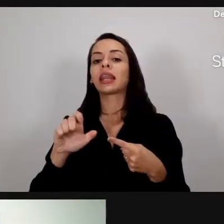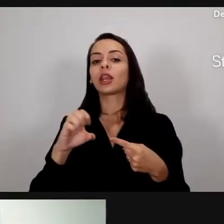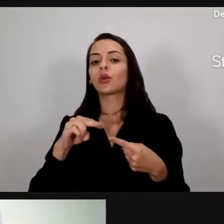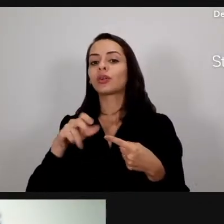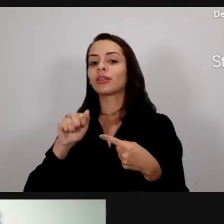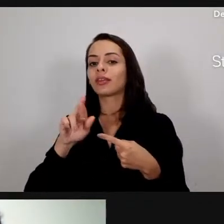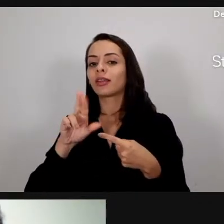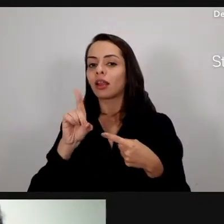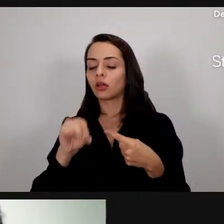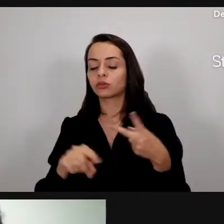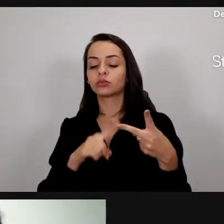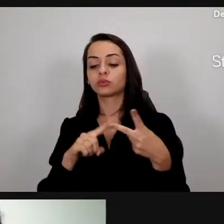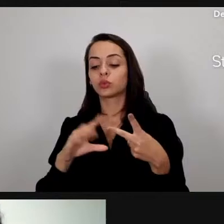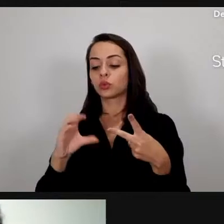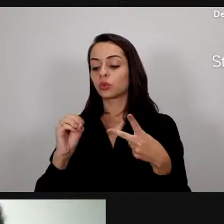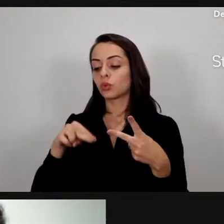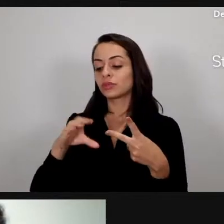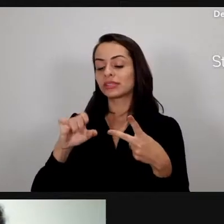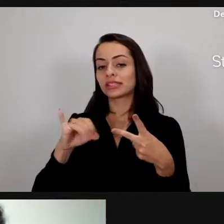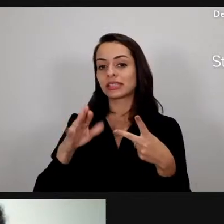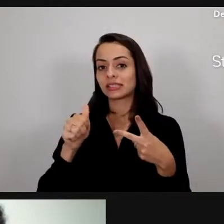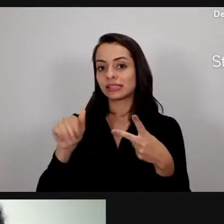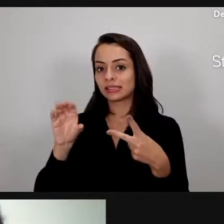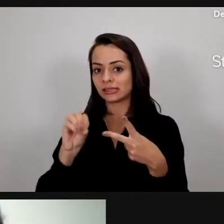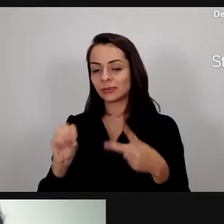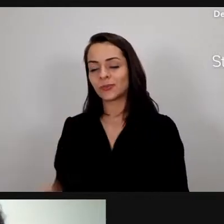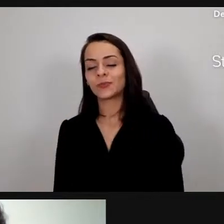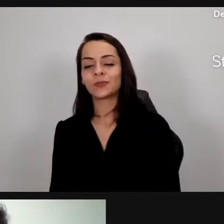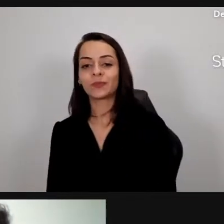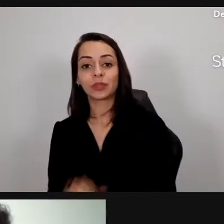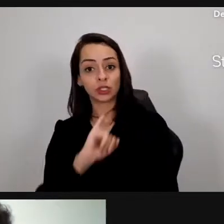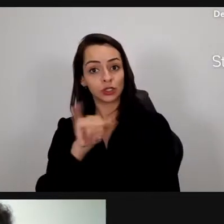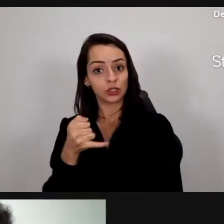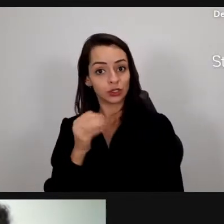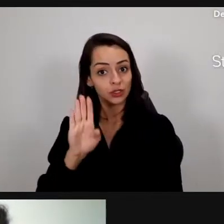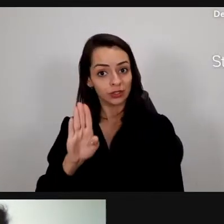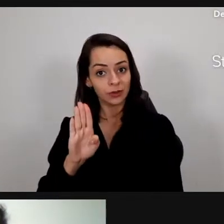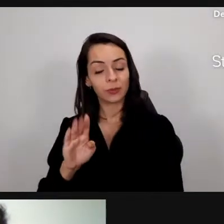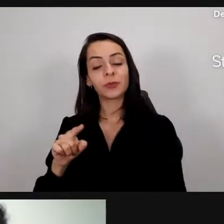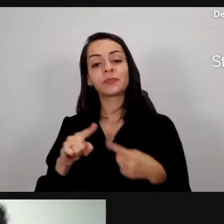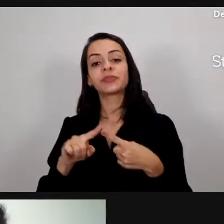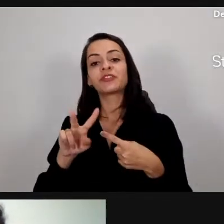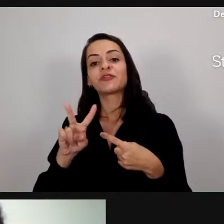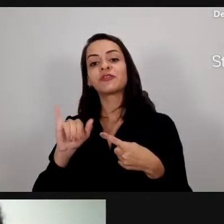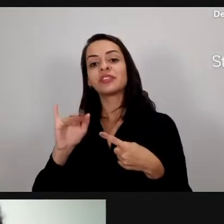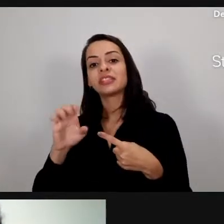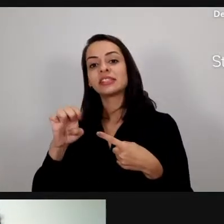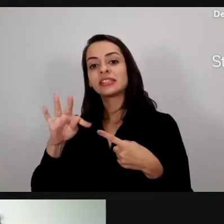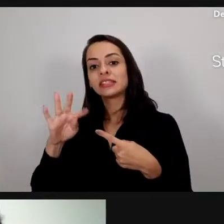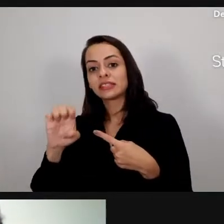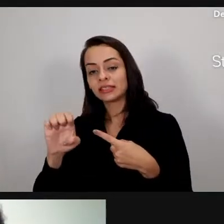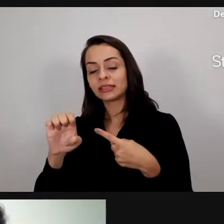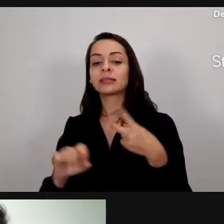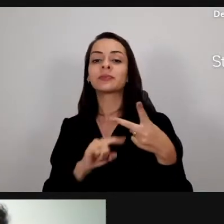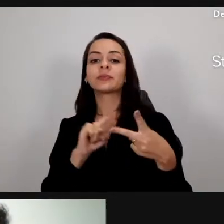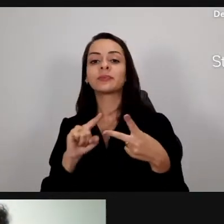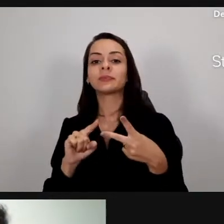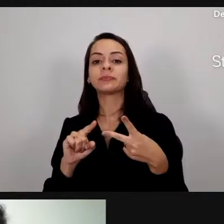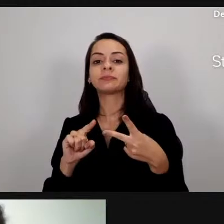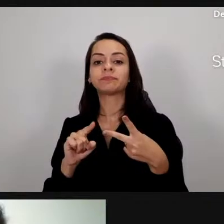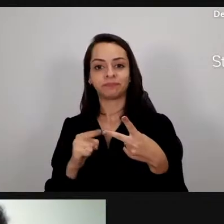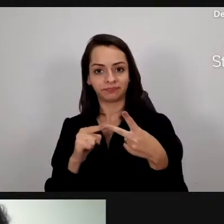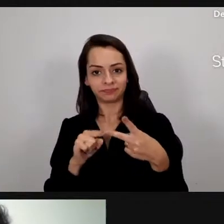e Conceição do IFB Janaúra o Vicente do Instituto Federal de São Paulo Campos Montes